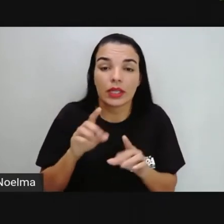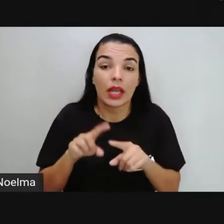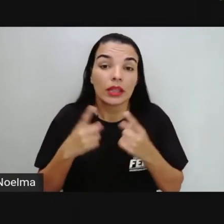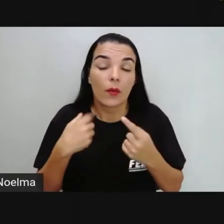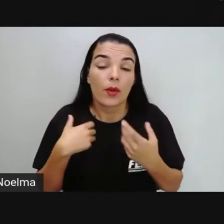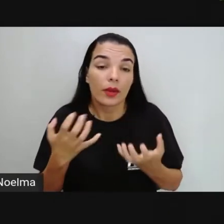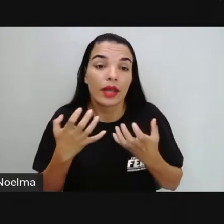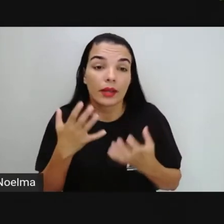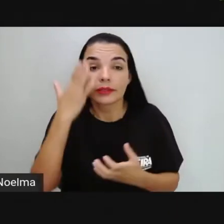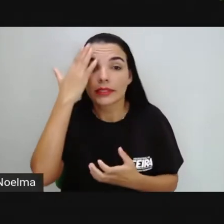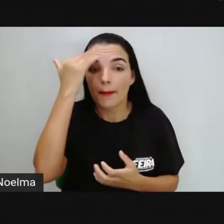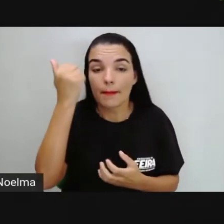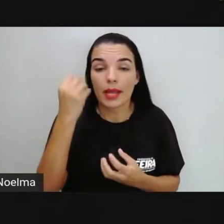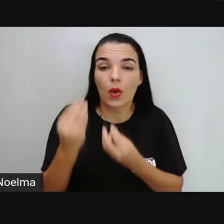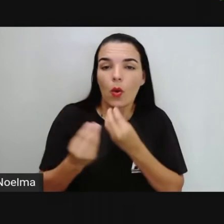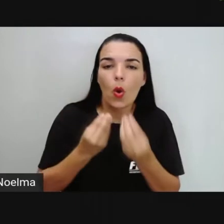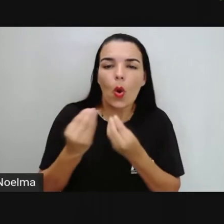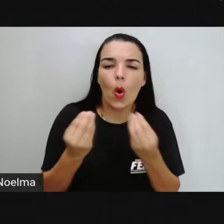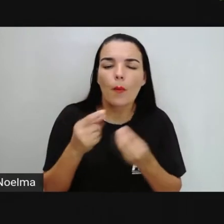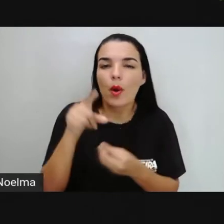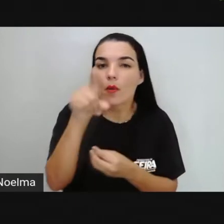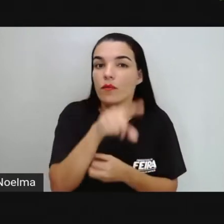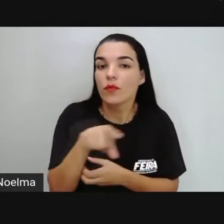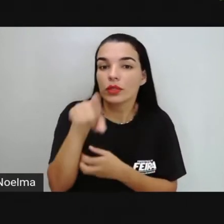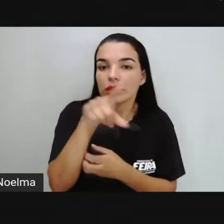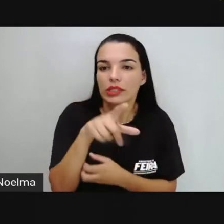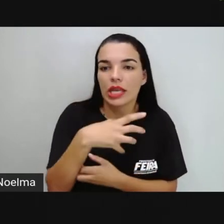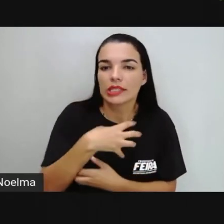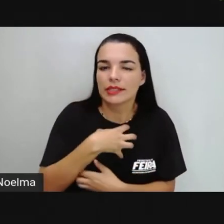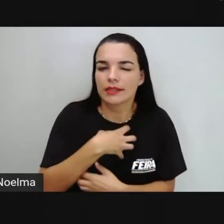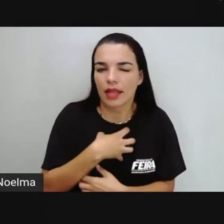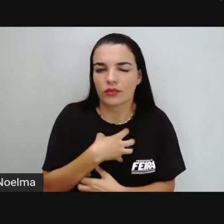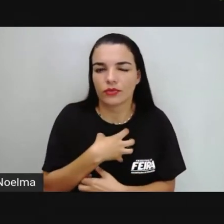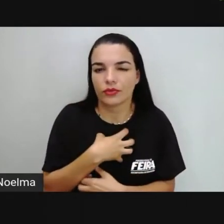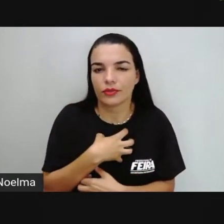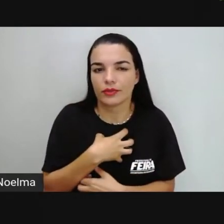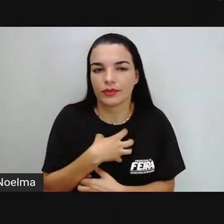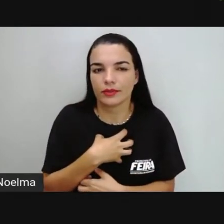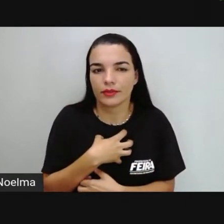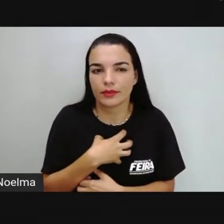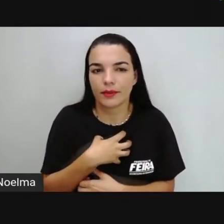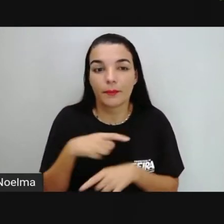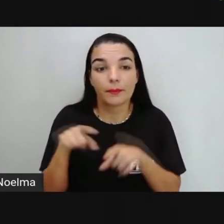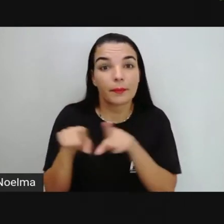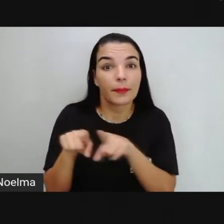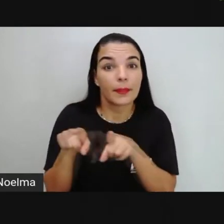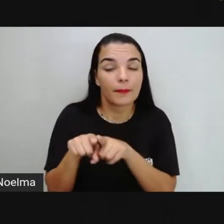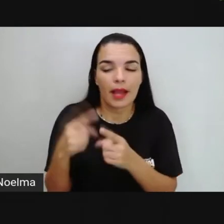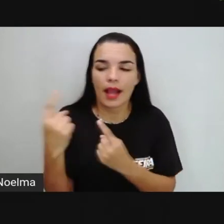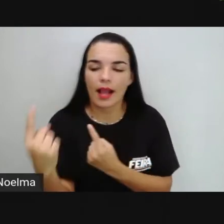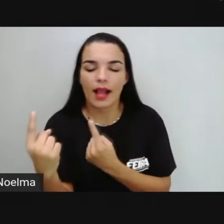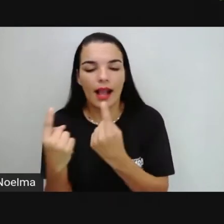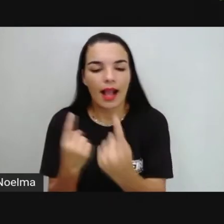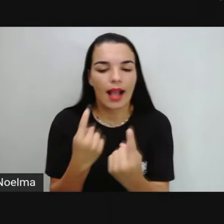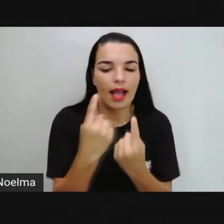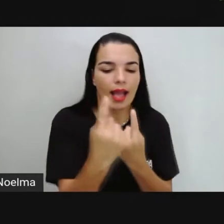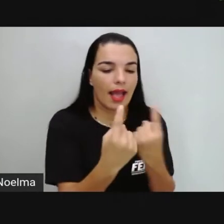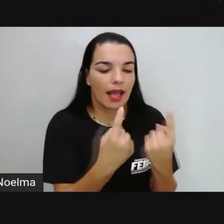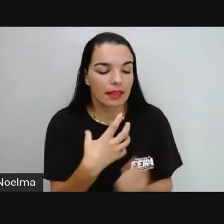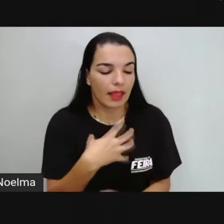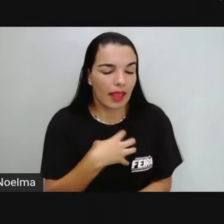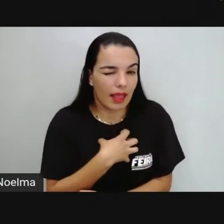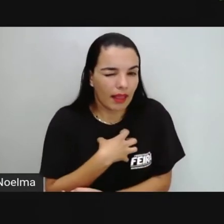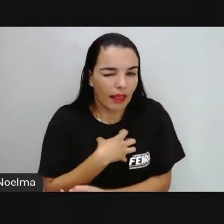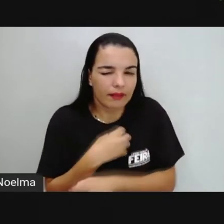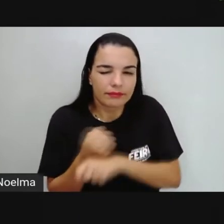sentem quando vocês passam por essas situações, coisas, certo? E para cada emoção a gente